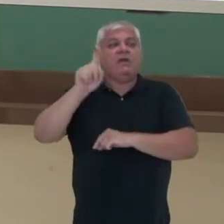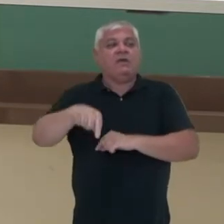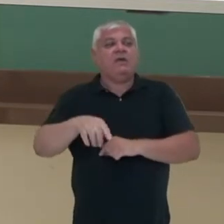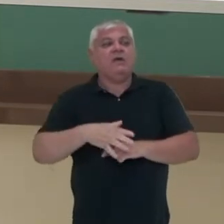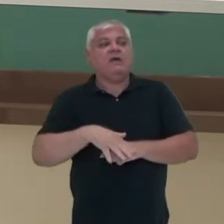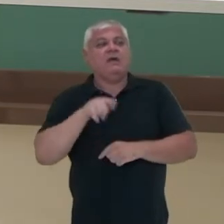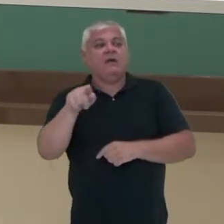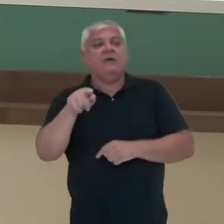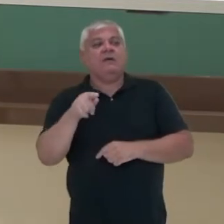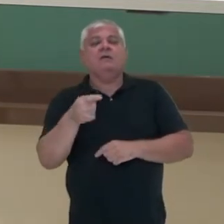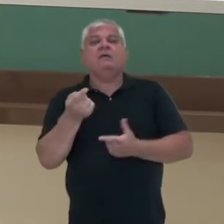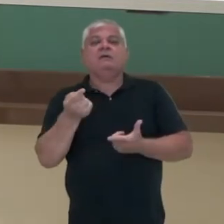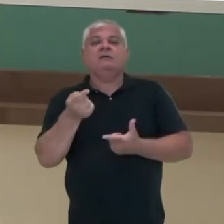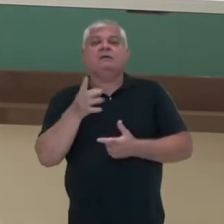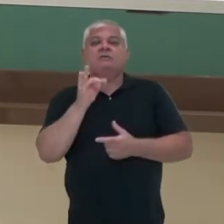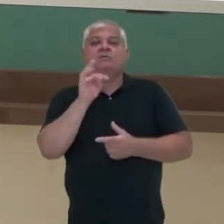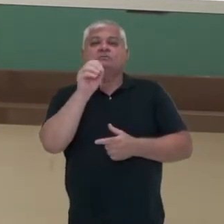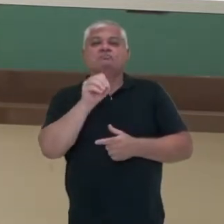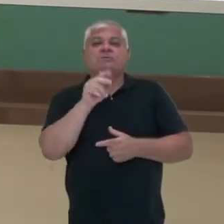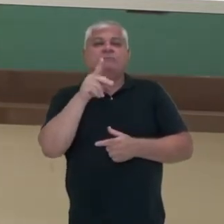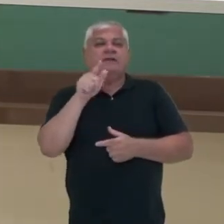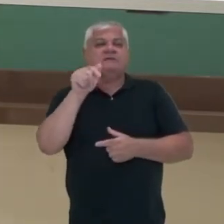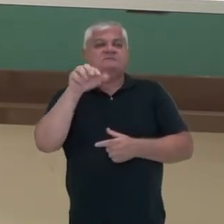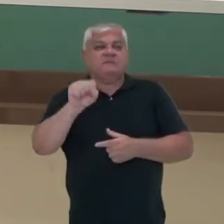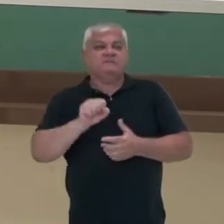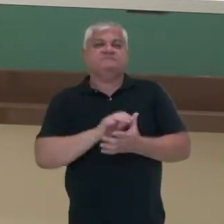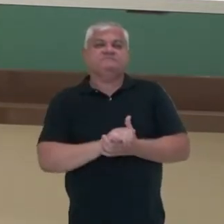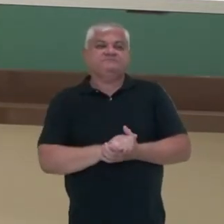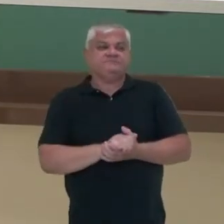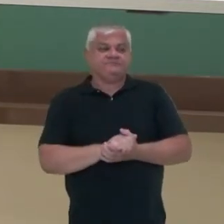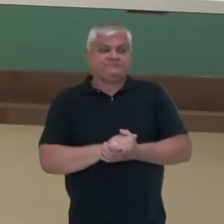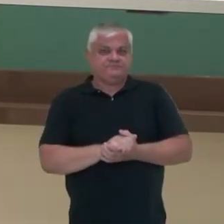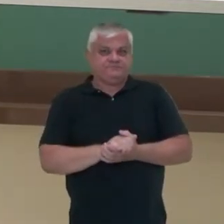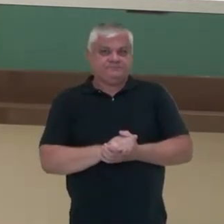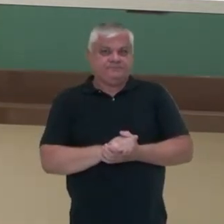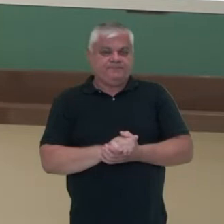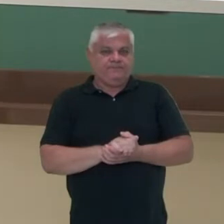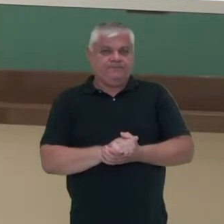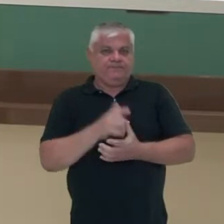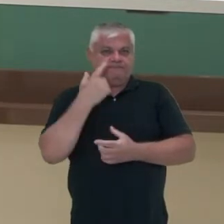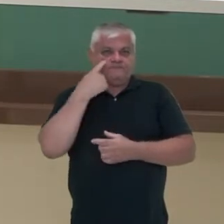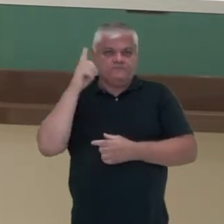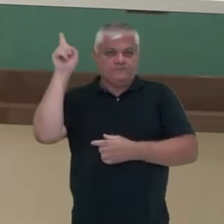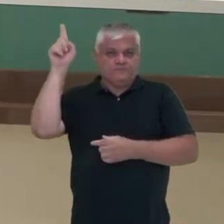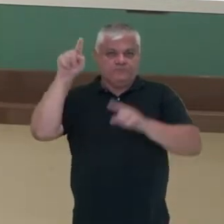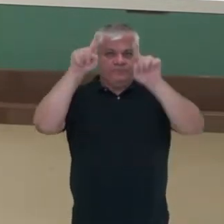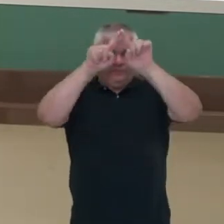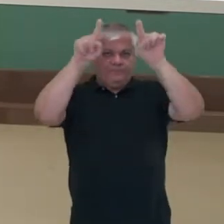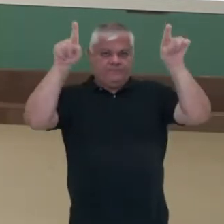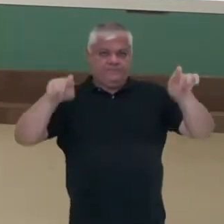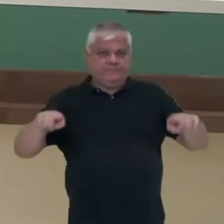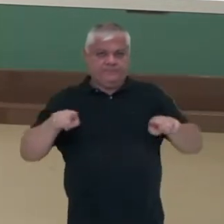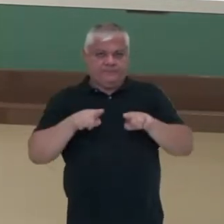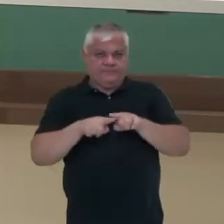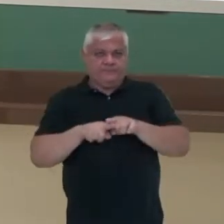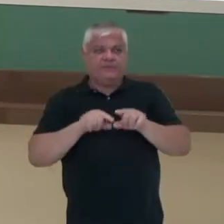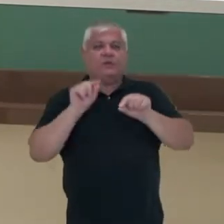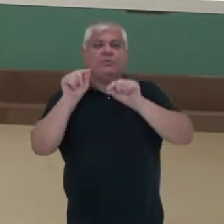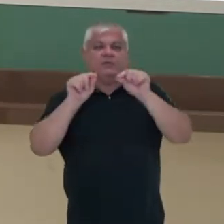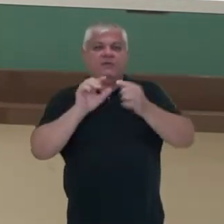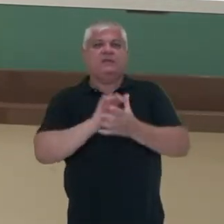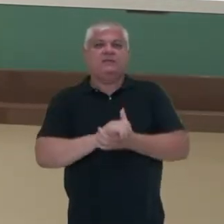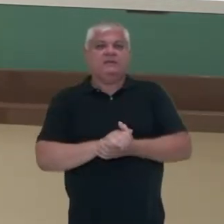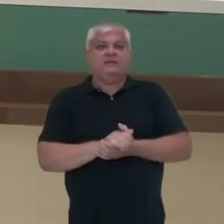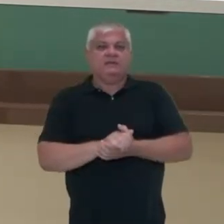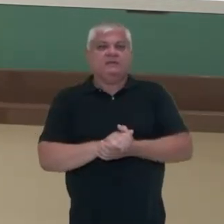toxoplasma gondi. Observando esse cartaz aqui, é um cartaz que se resume